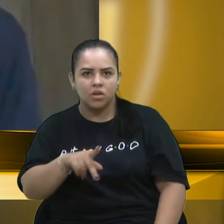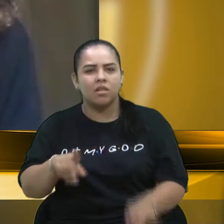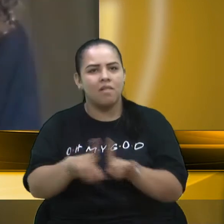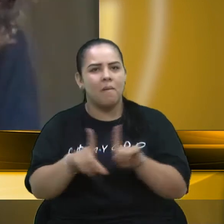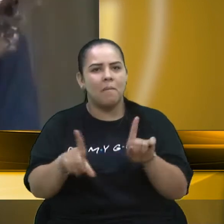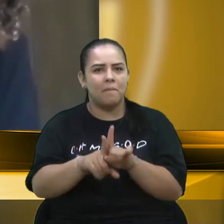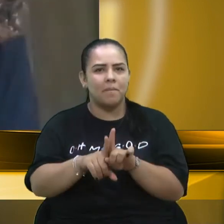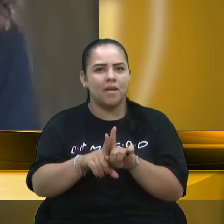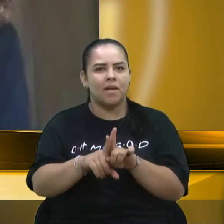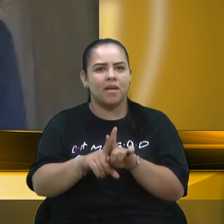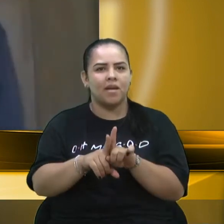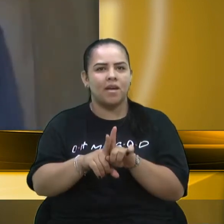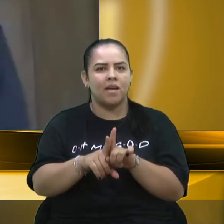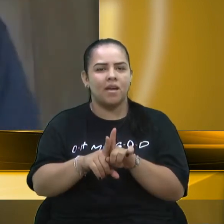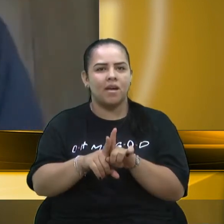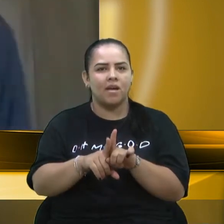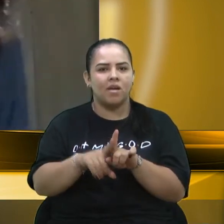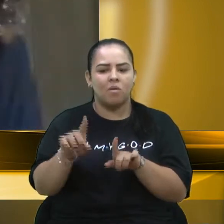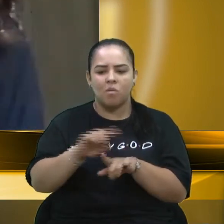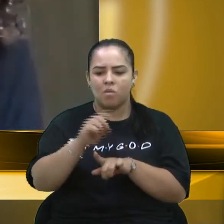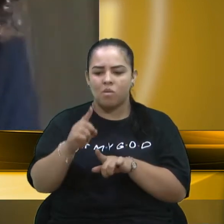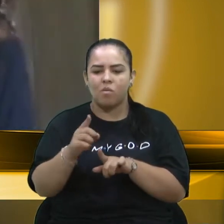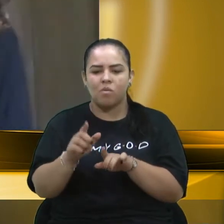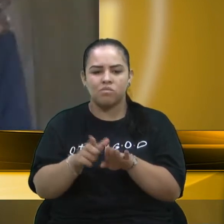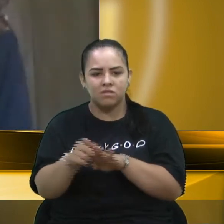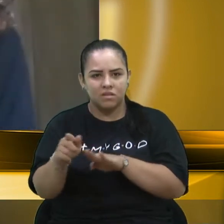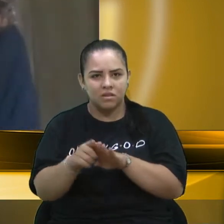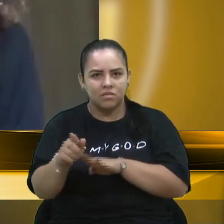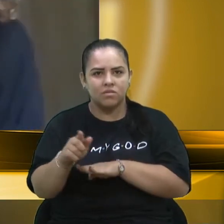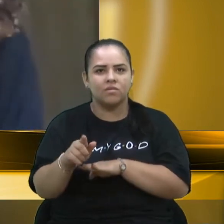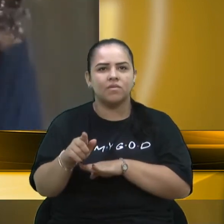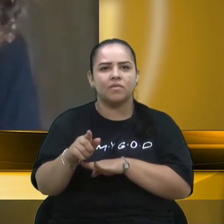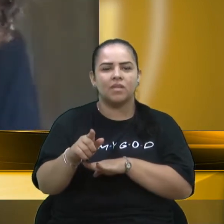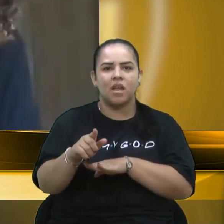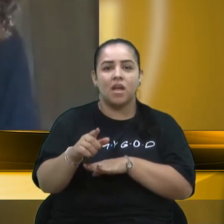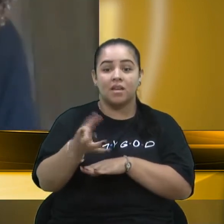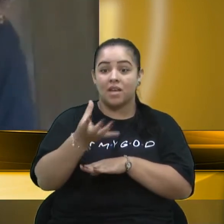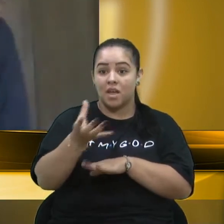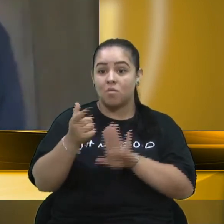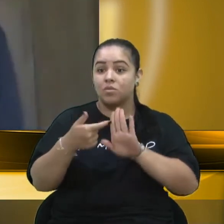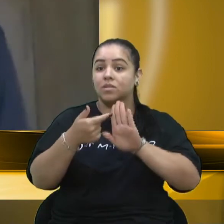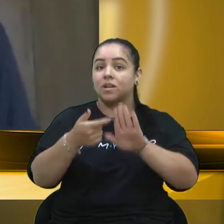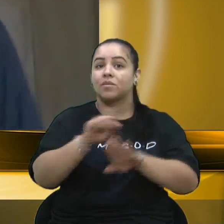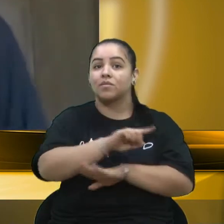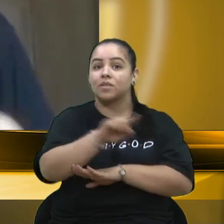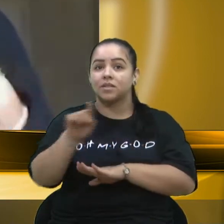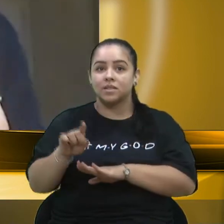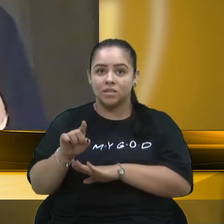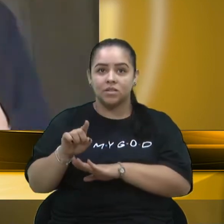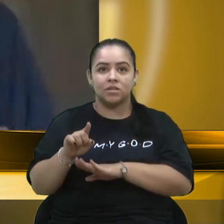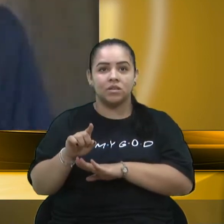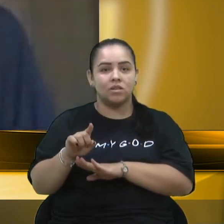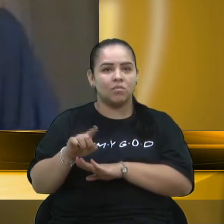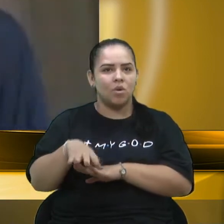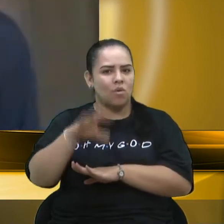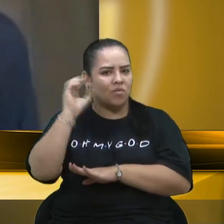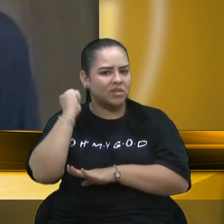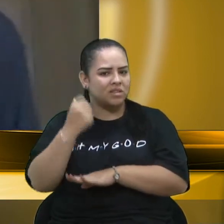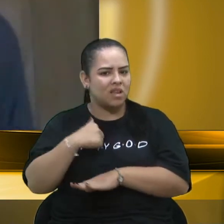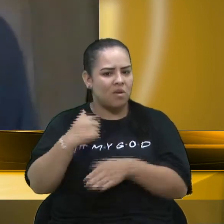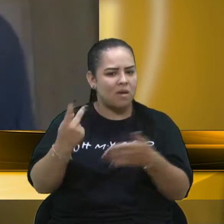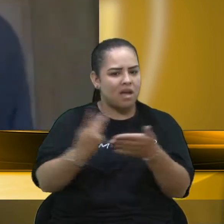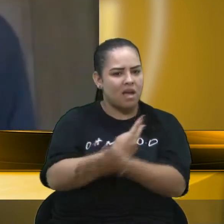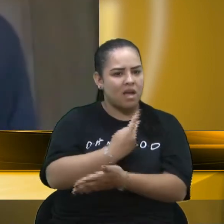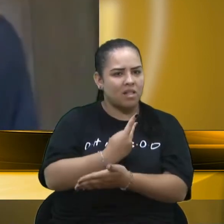conselho tutelar. E eu gostaria então de mostrar um áudio breve aqui para vocês, para ver se eu estou equivocada,